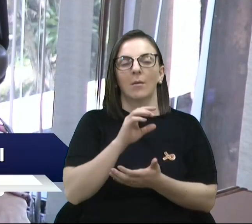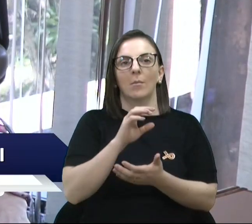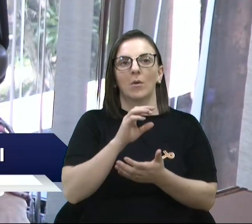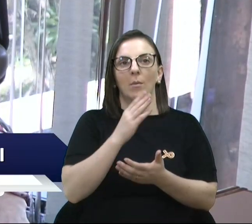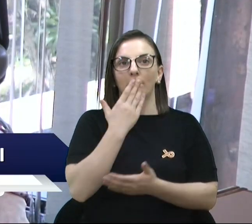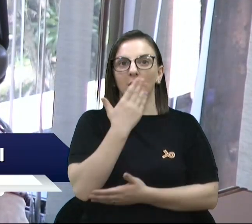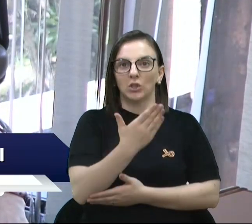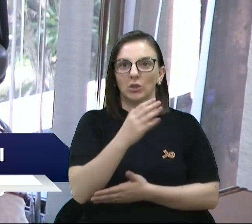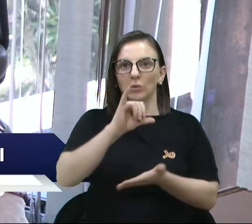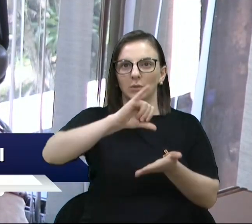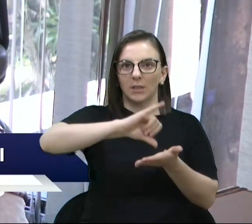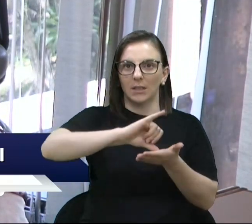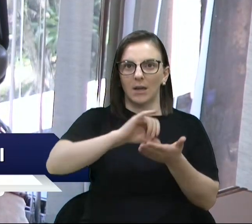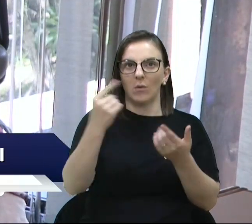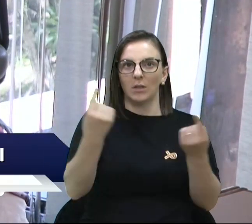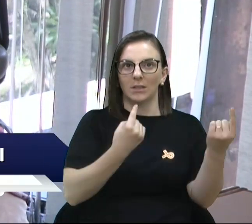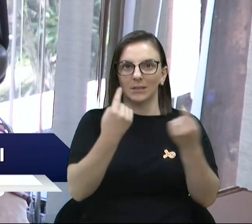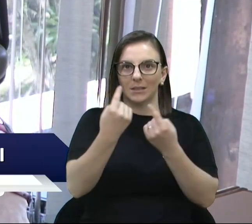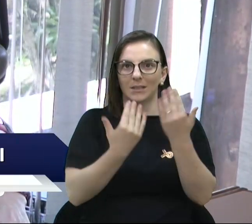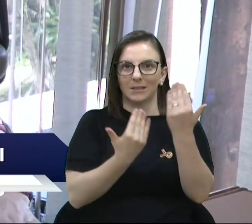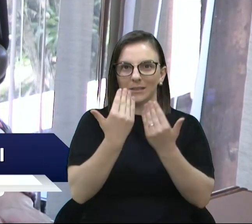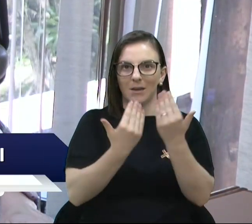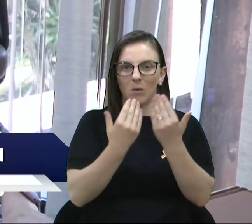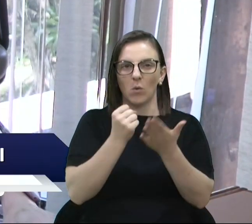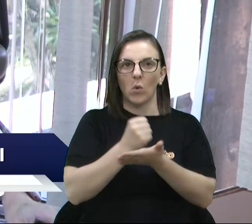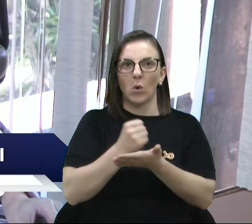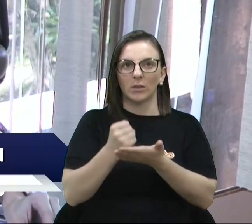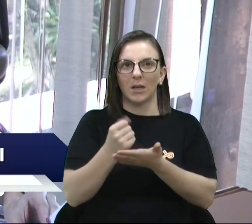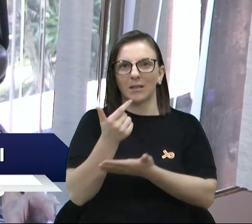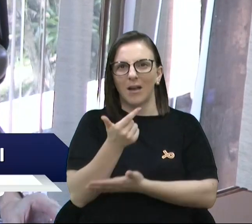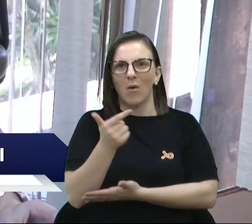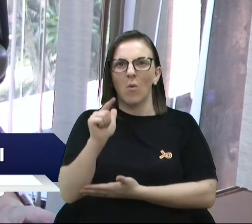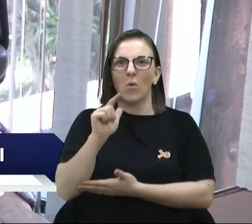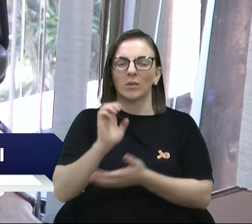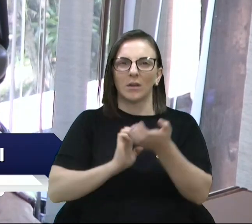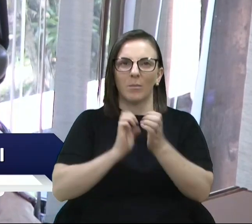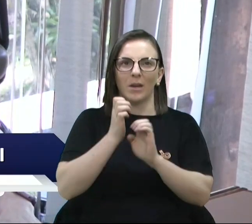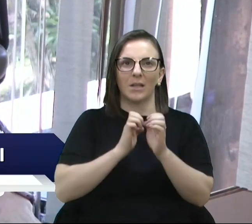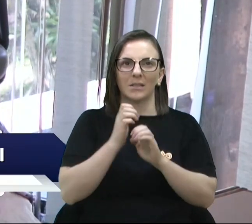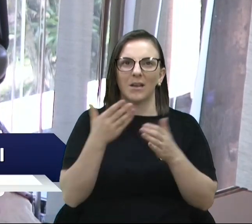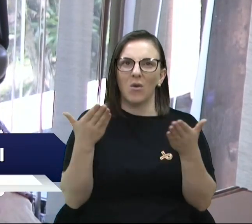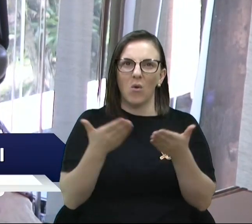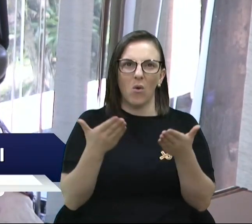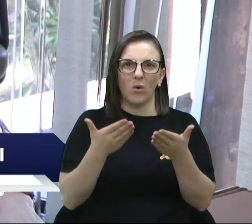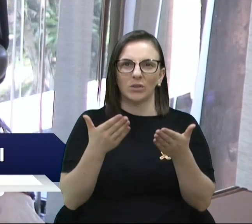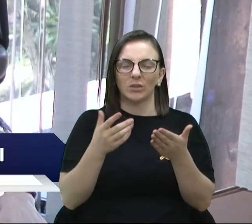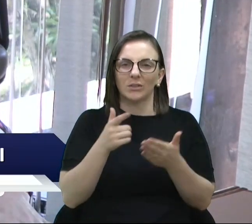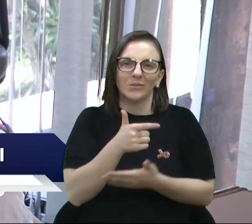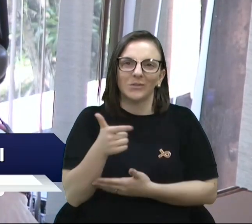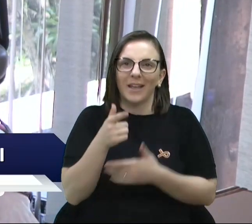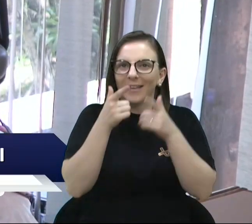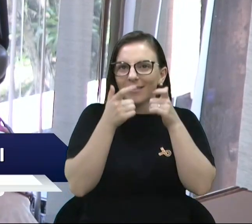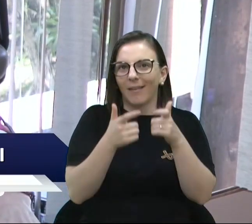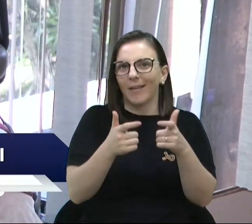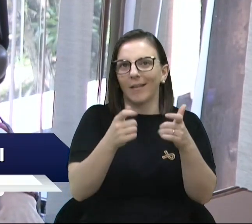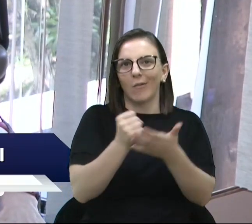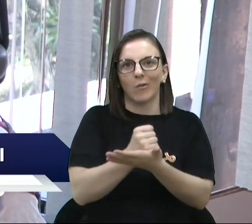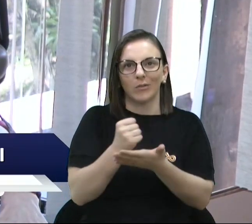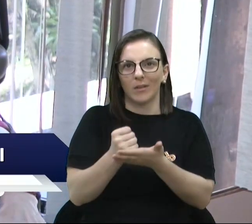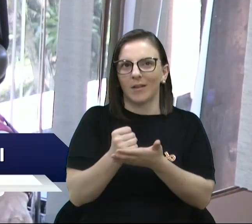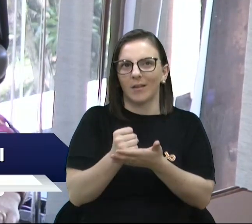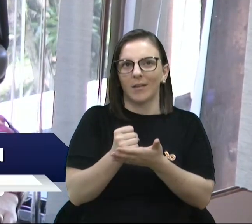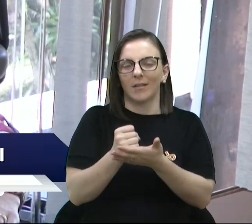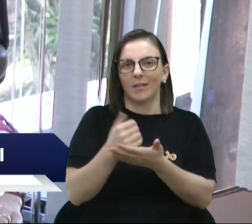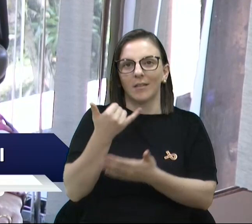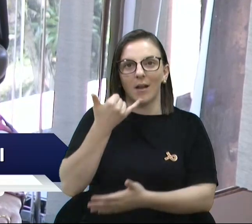empresa, mas, hoje em dia, não há mais interesse pela contratação de linhas fixas. inclusive a prefeitura está